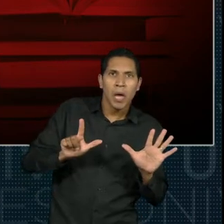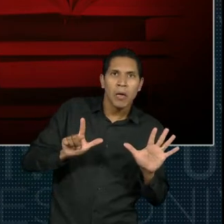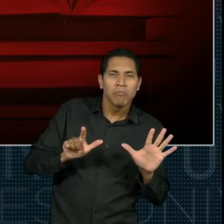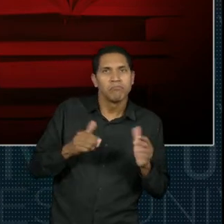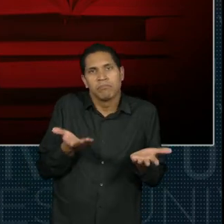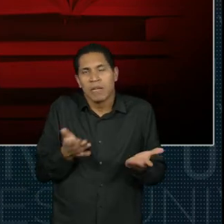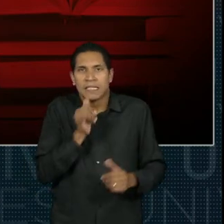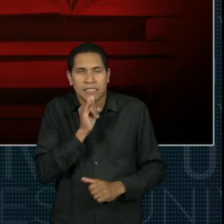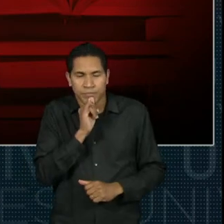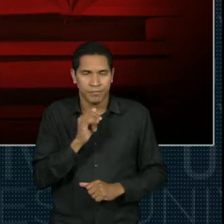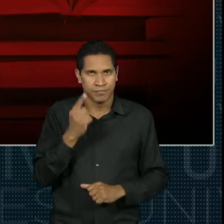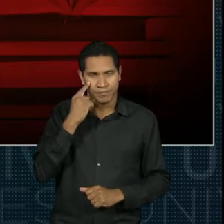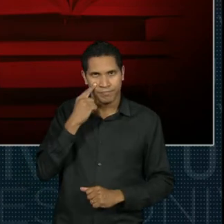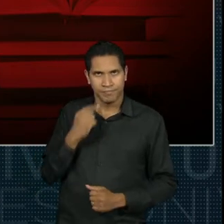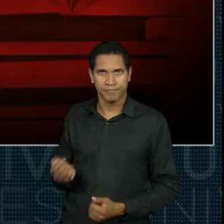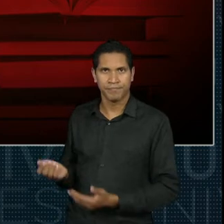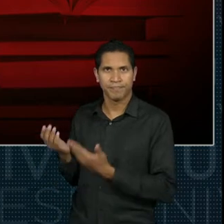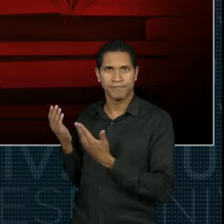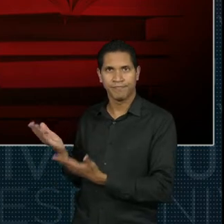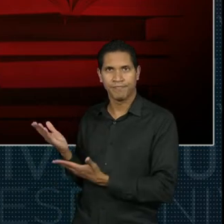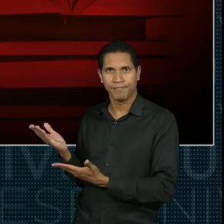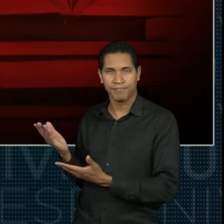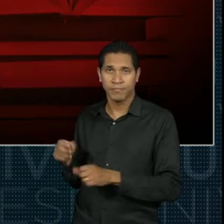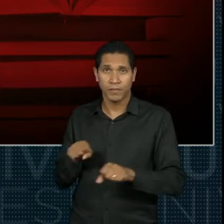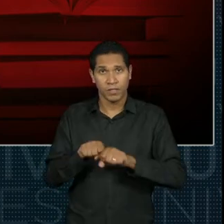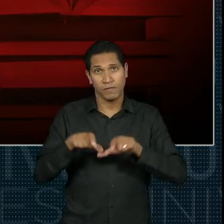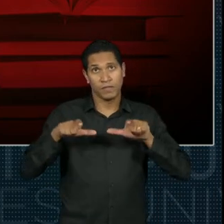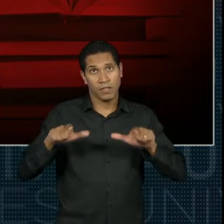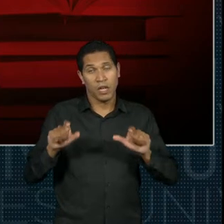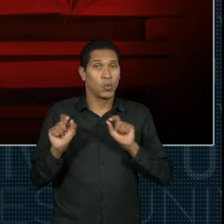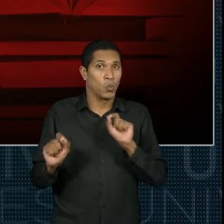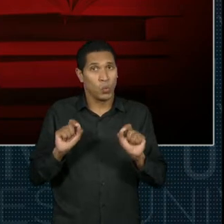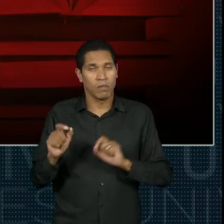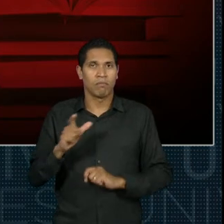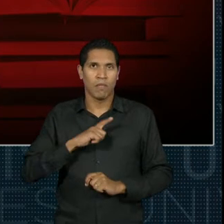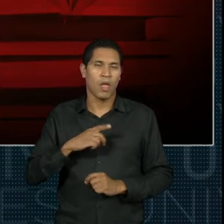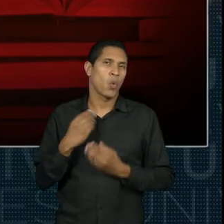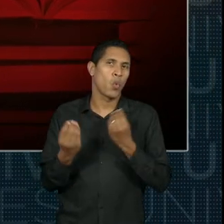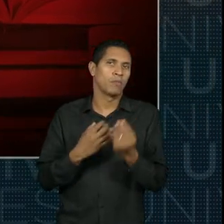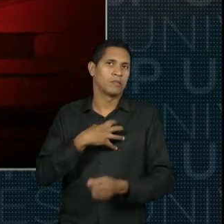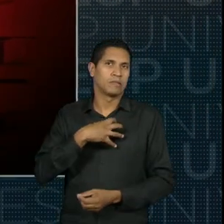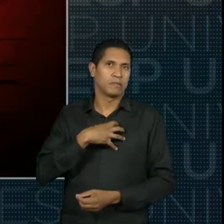Esse é um exemplo de um certificado. O que se espera de um certificado,